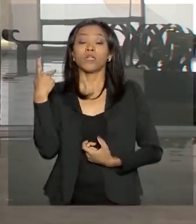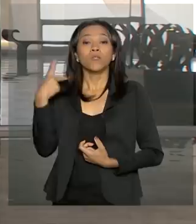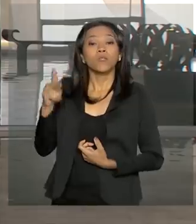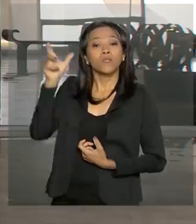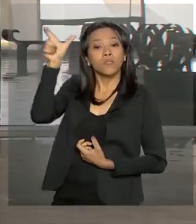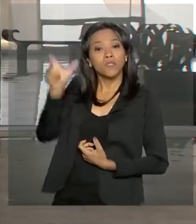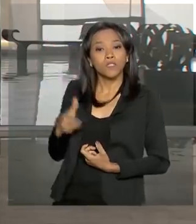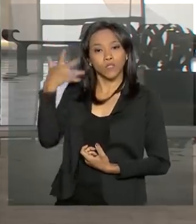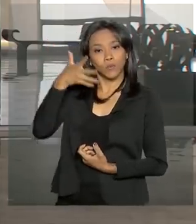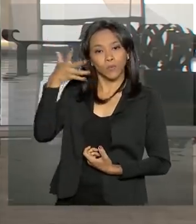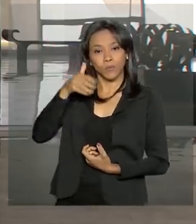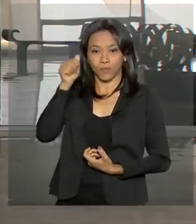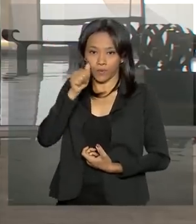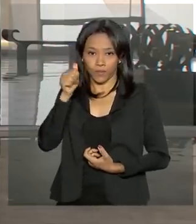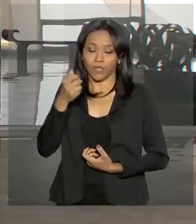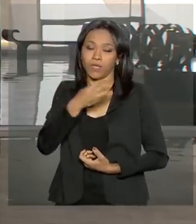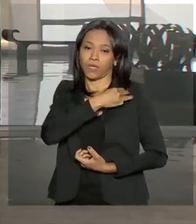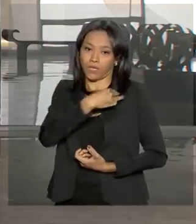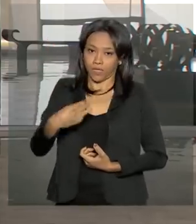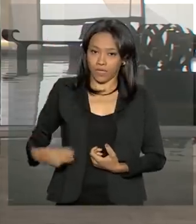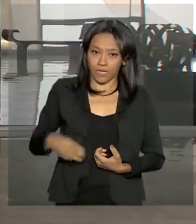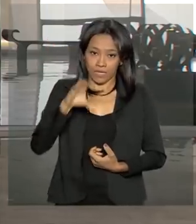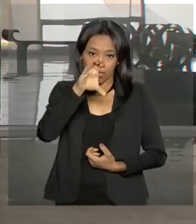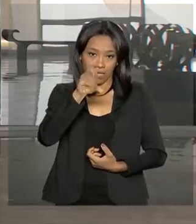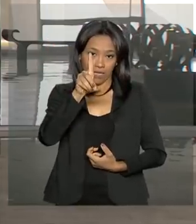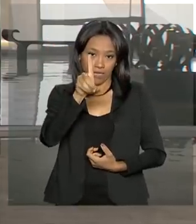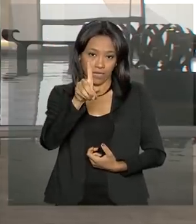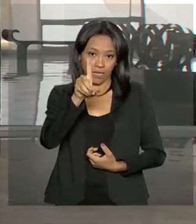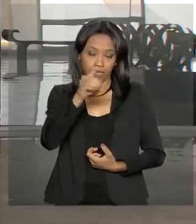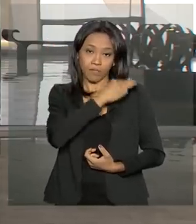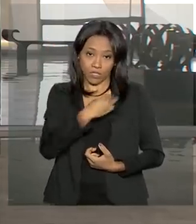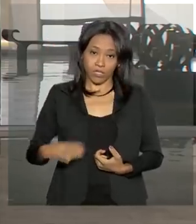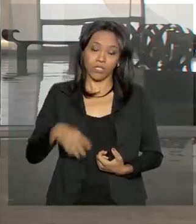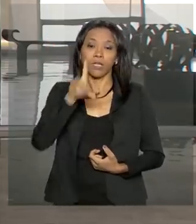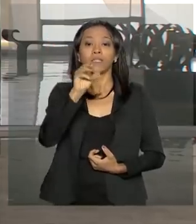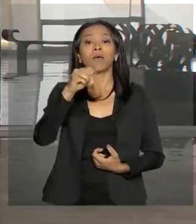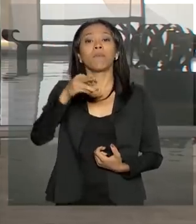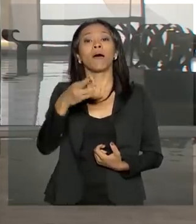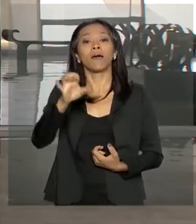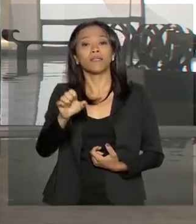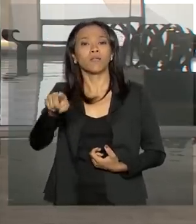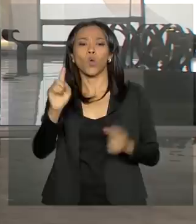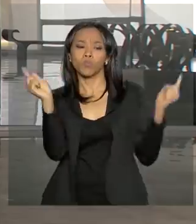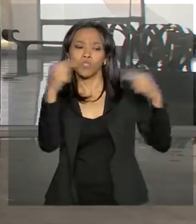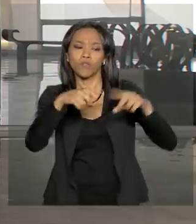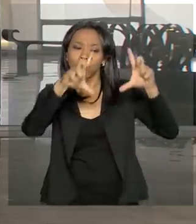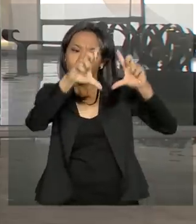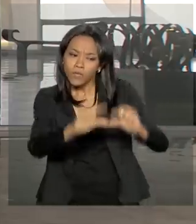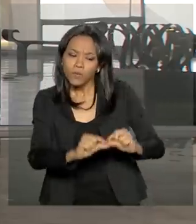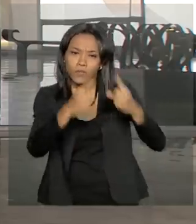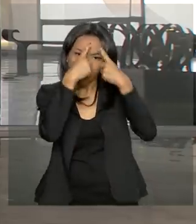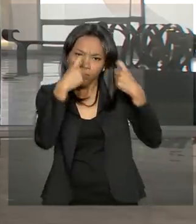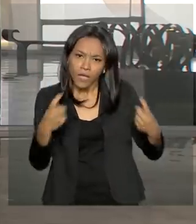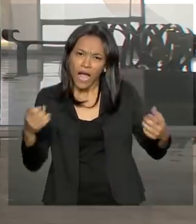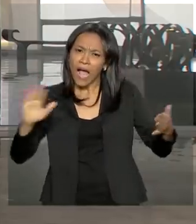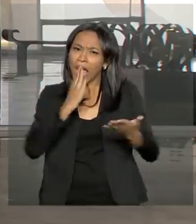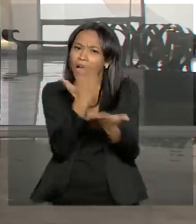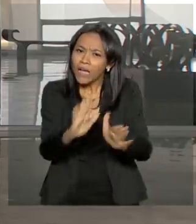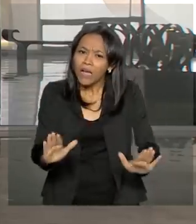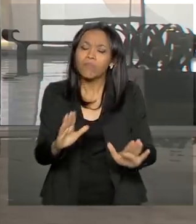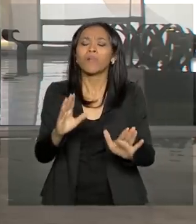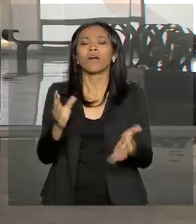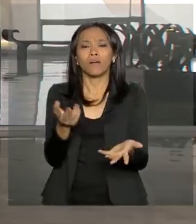ministra Damares Alves afirmou que a ação visa reduzir a violência contra a mulher, acabar com a impunidade,